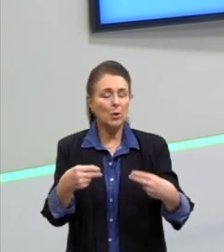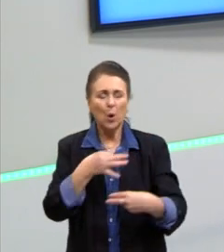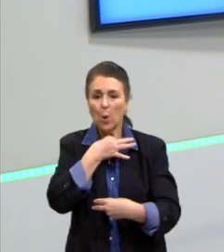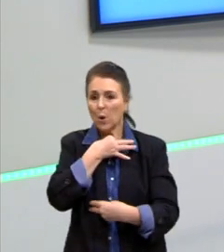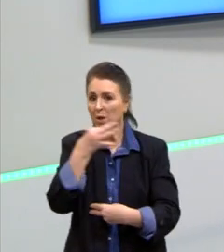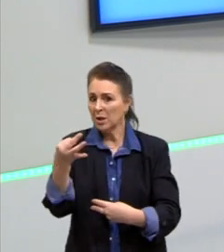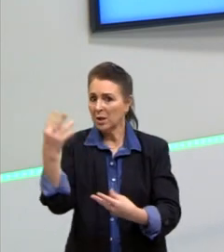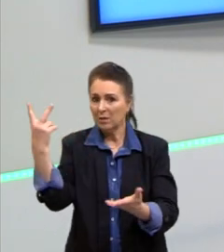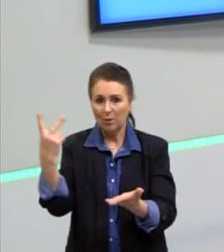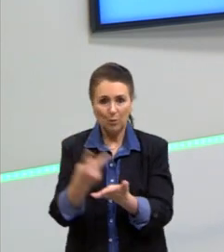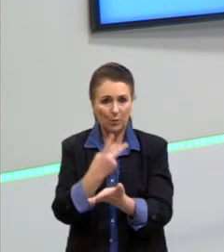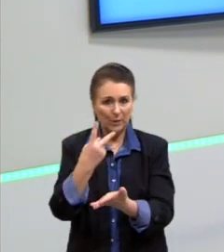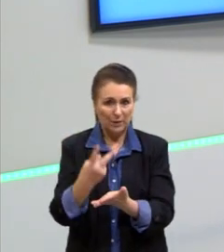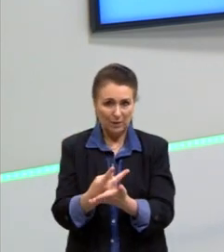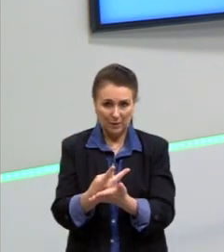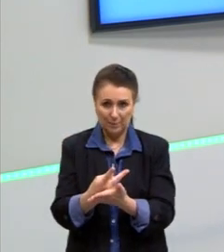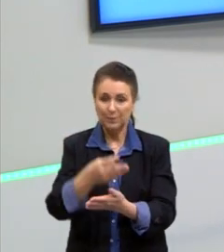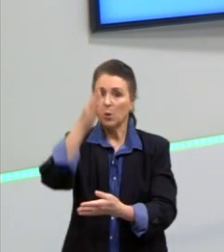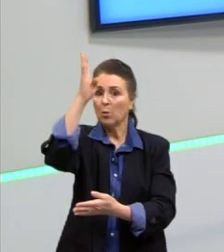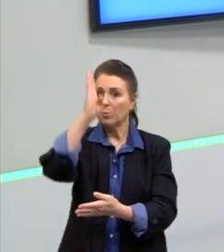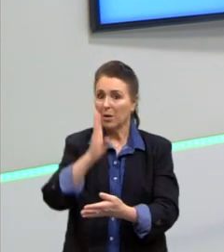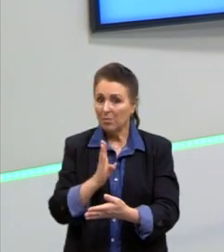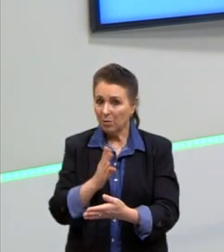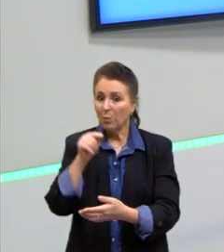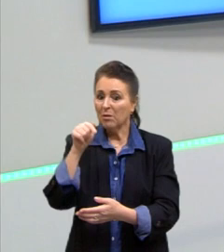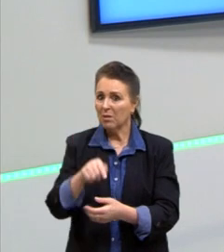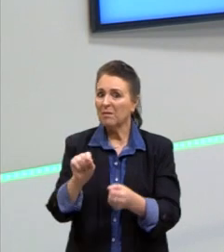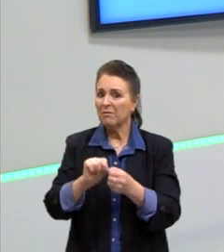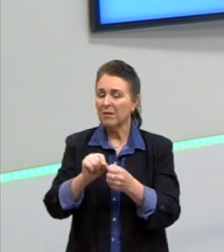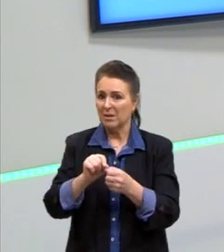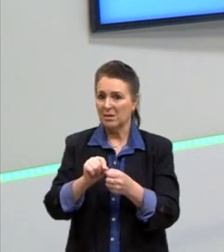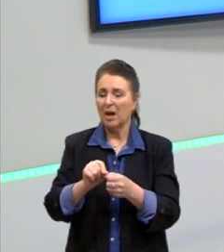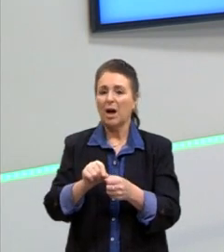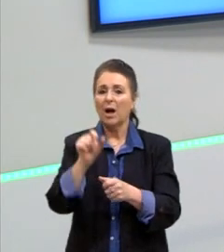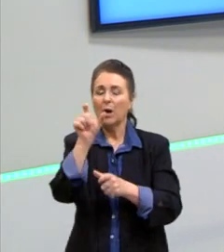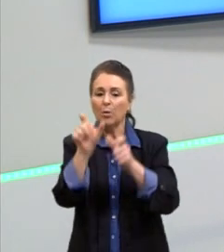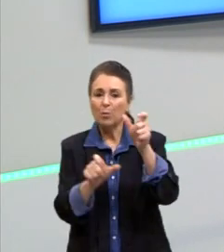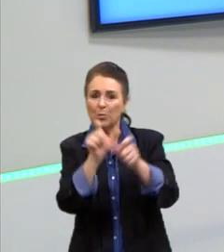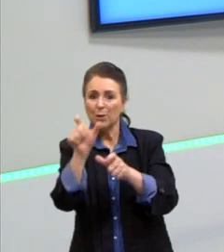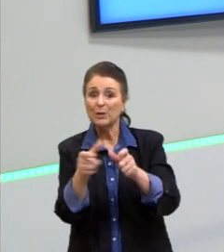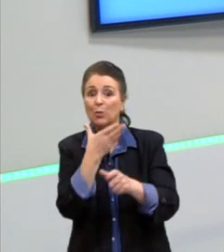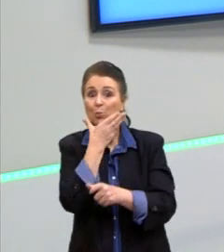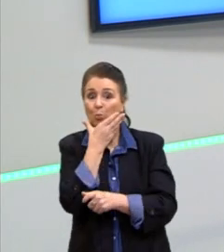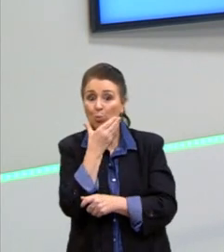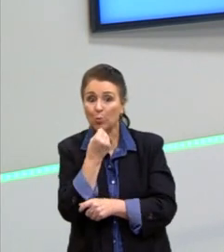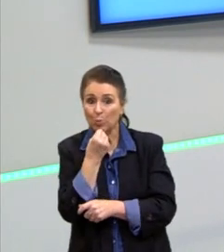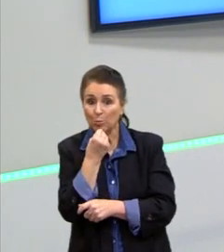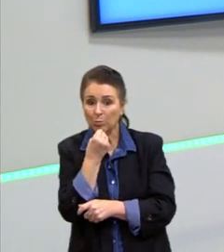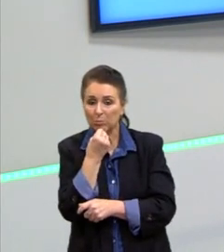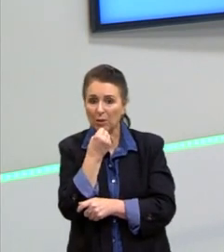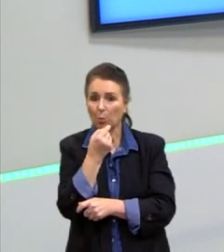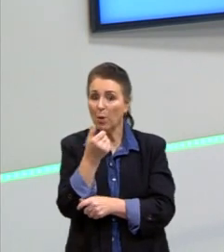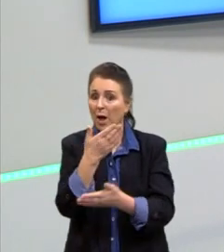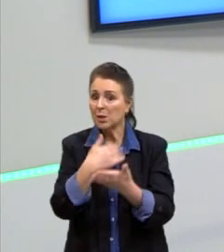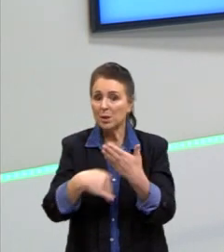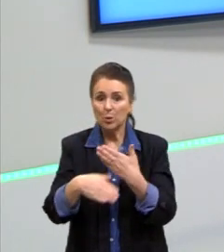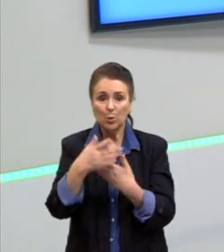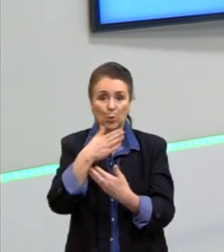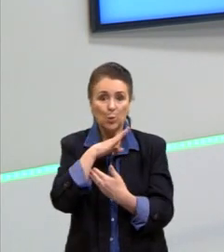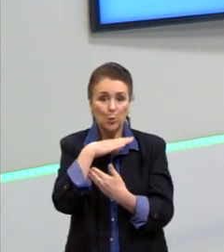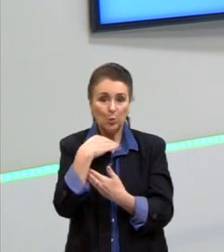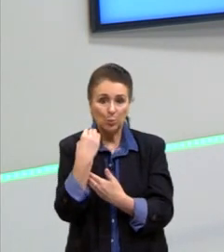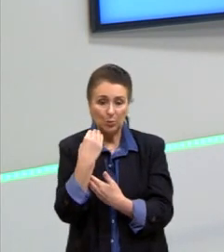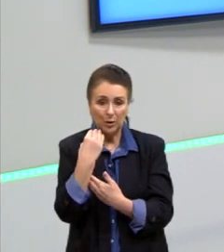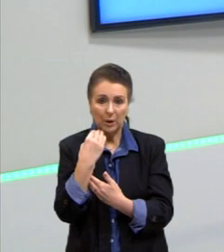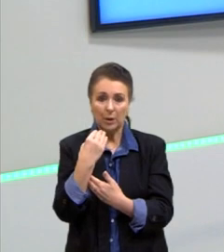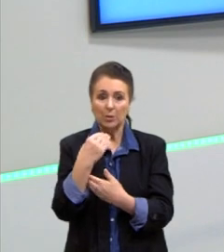país causa no Paraguai. Diz que a população masculina foi dizimada na Guerra do Paraguai. E esse conflito fortalece